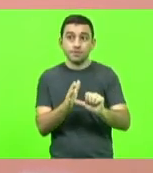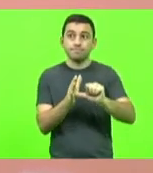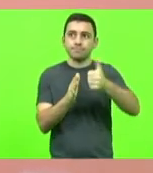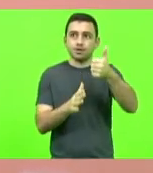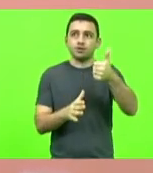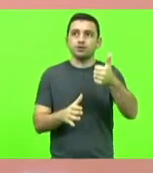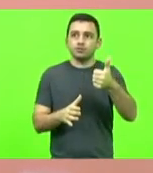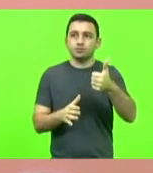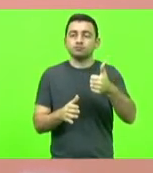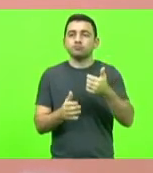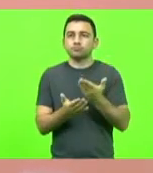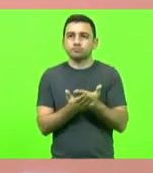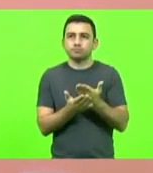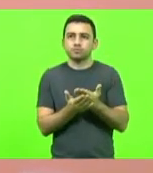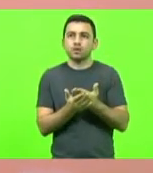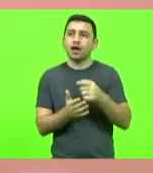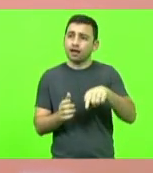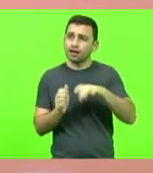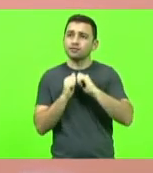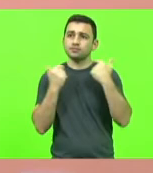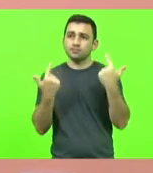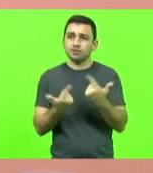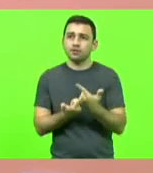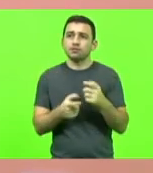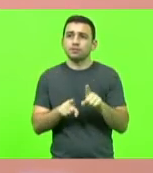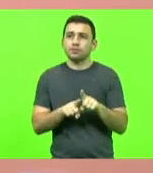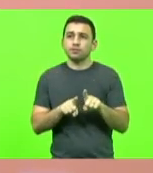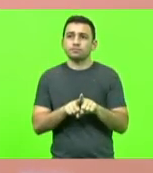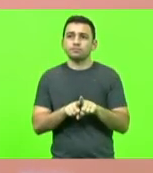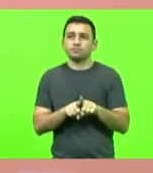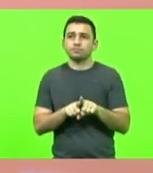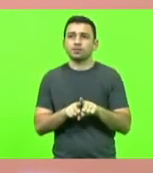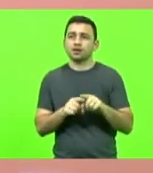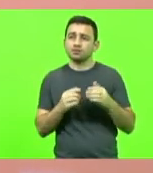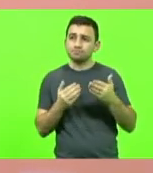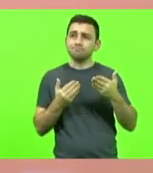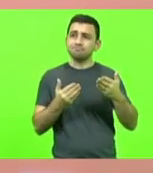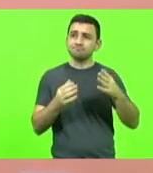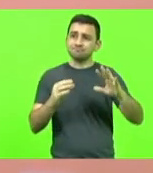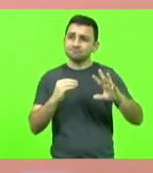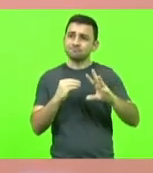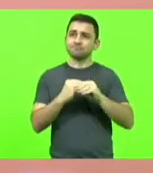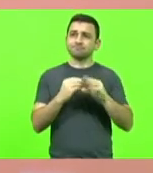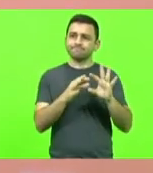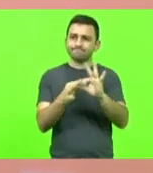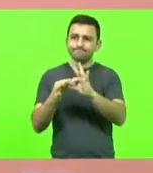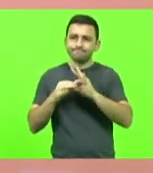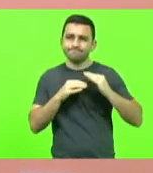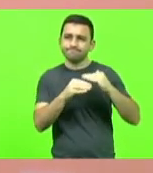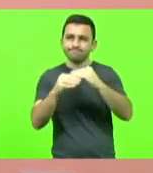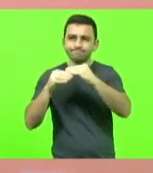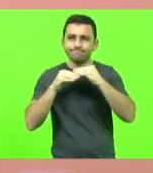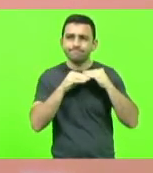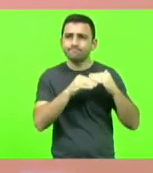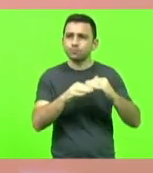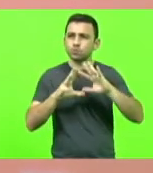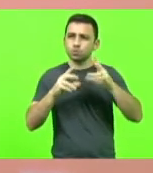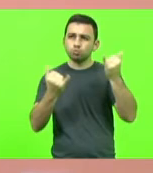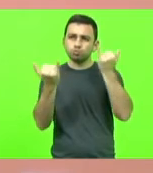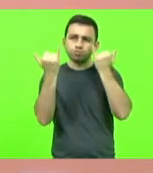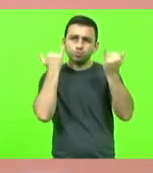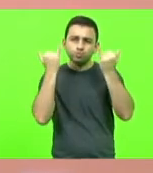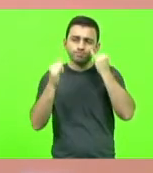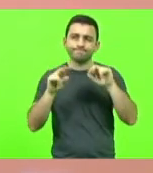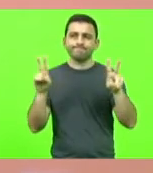no âmbito de uma Assembleia Legislativa um instrumento que vai unificar e padronizar todas as informações sobre o